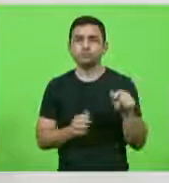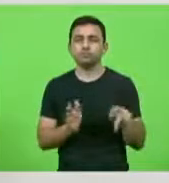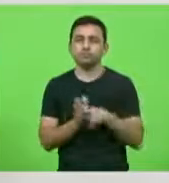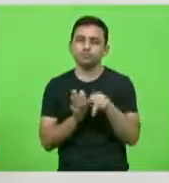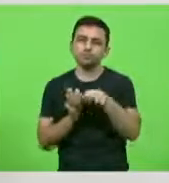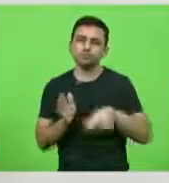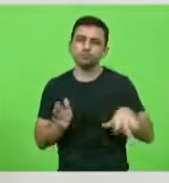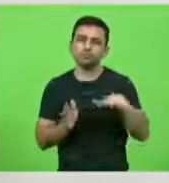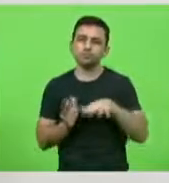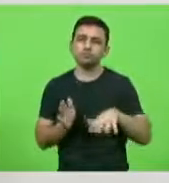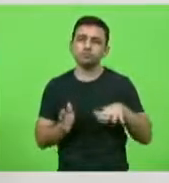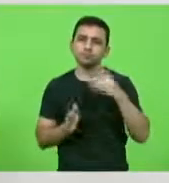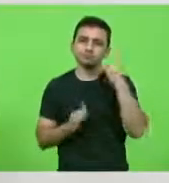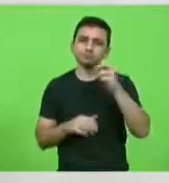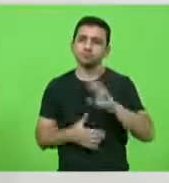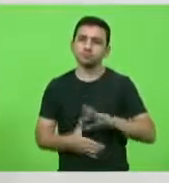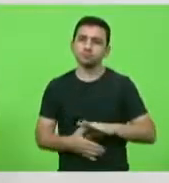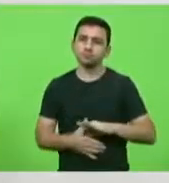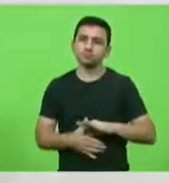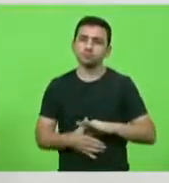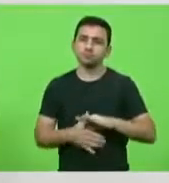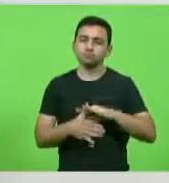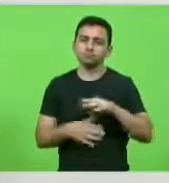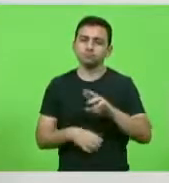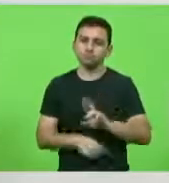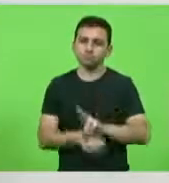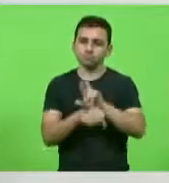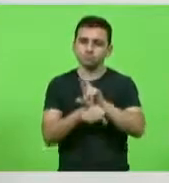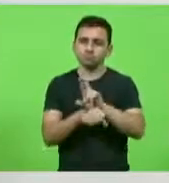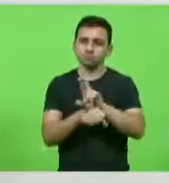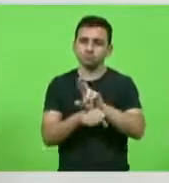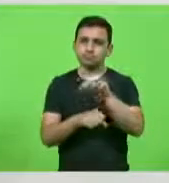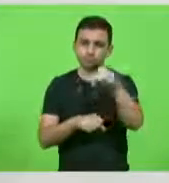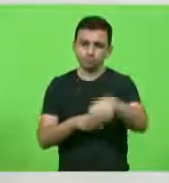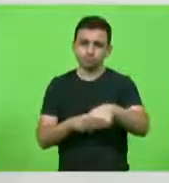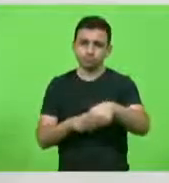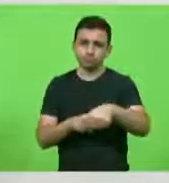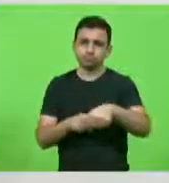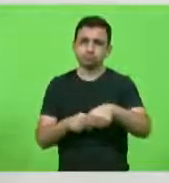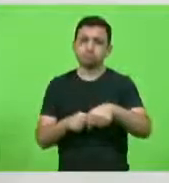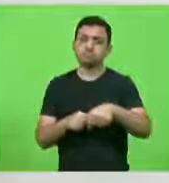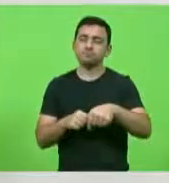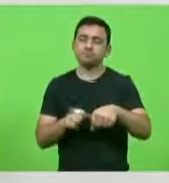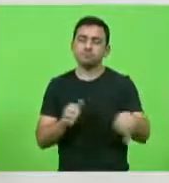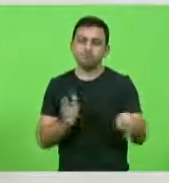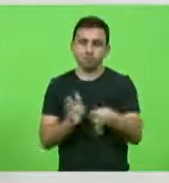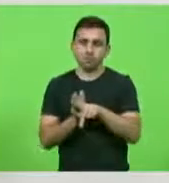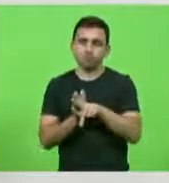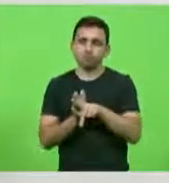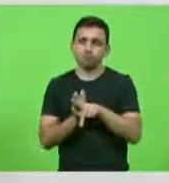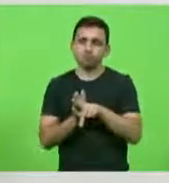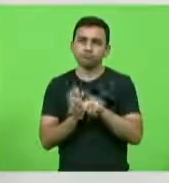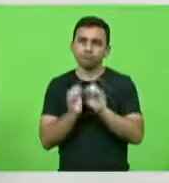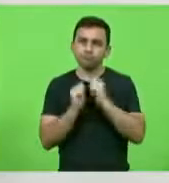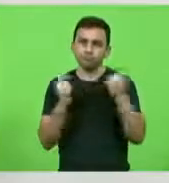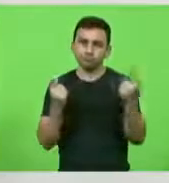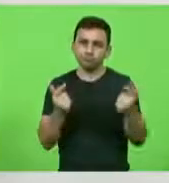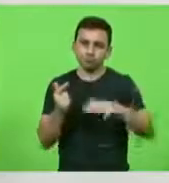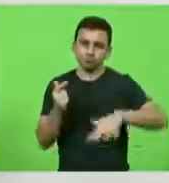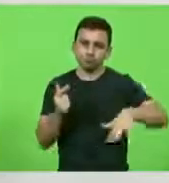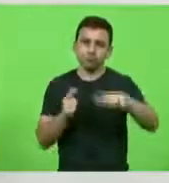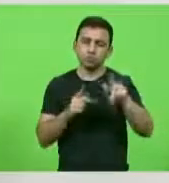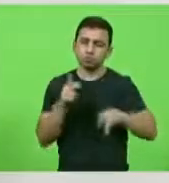parlamentares para representar esta Casa do Povo de Santa Catarina nesse